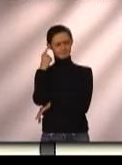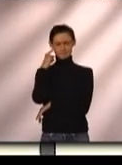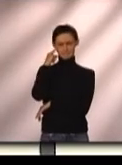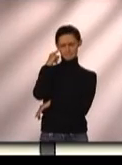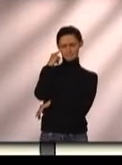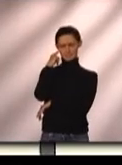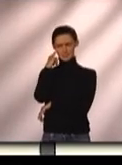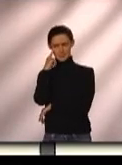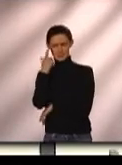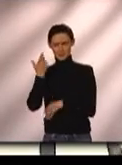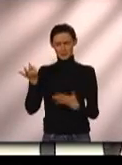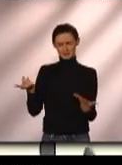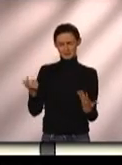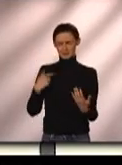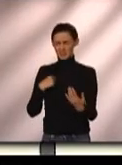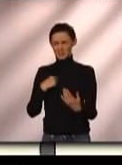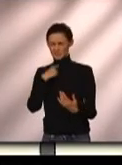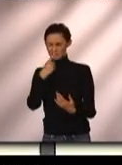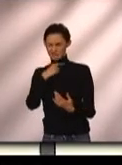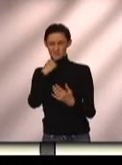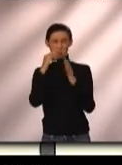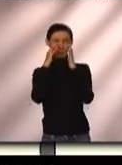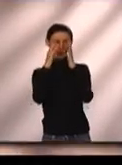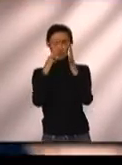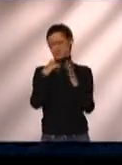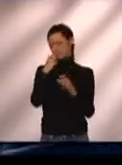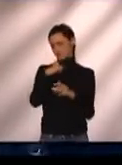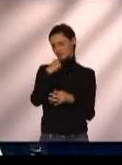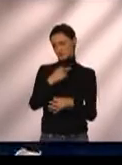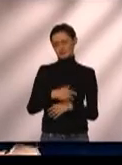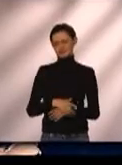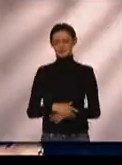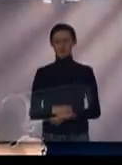pô, não vou prestar atenção em nada, né?